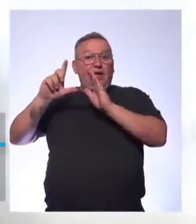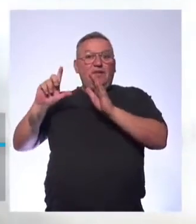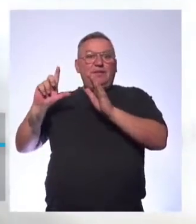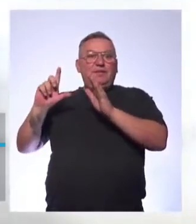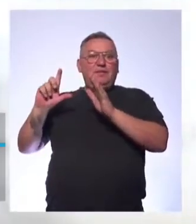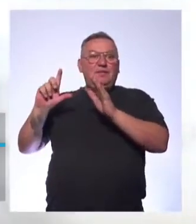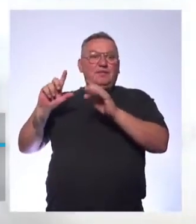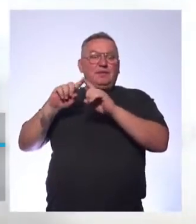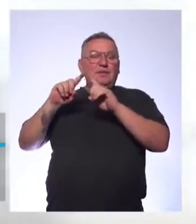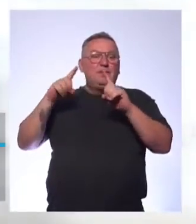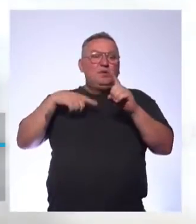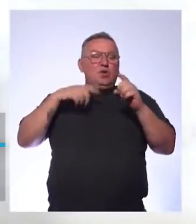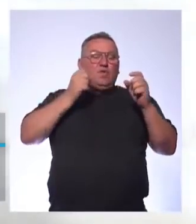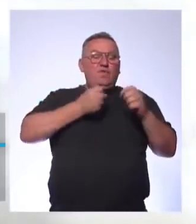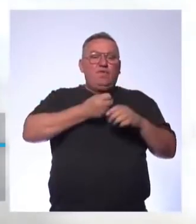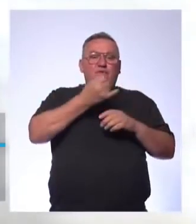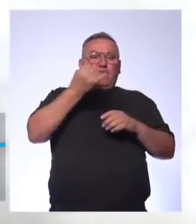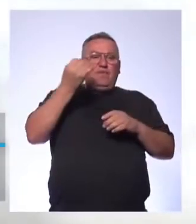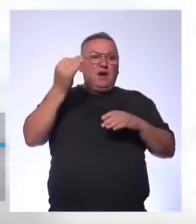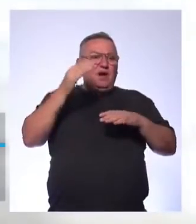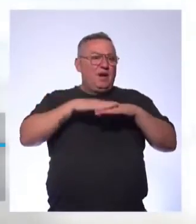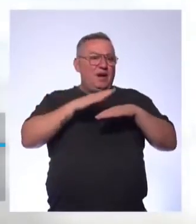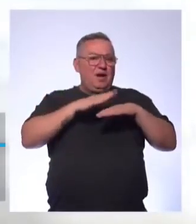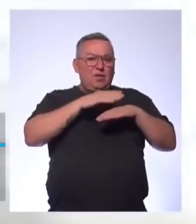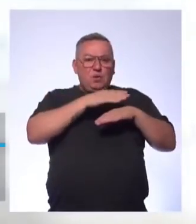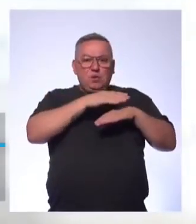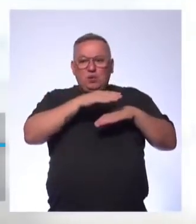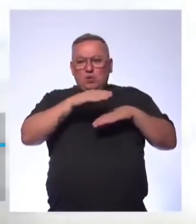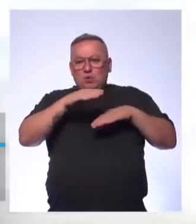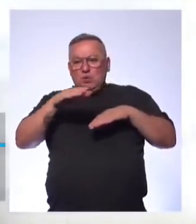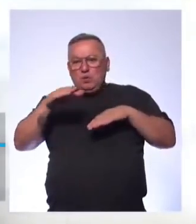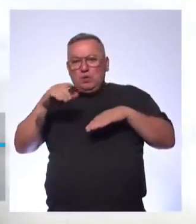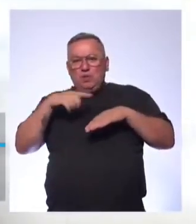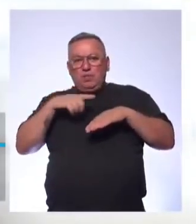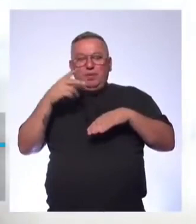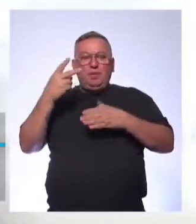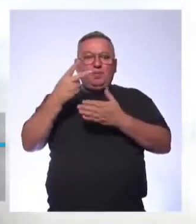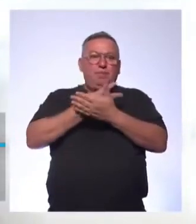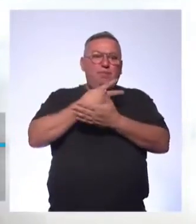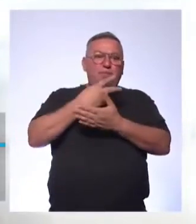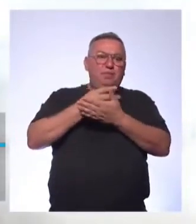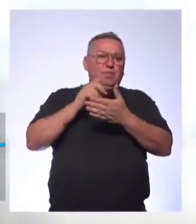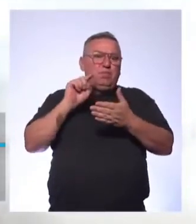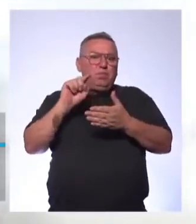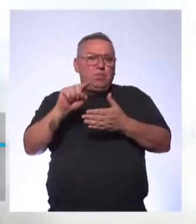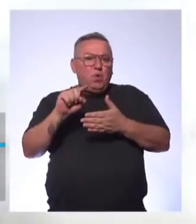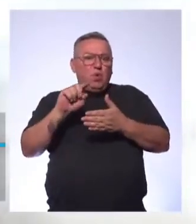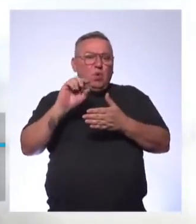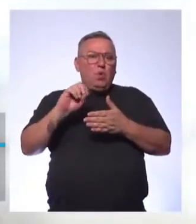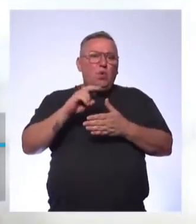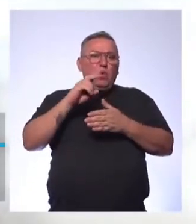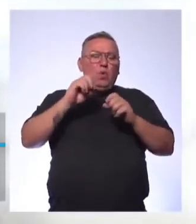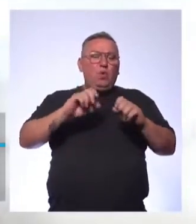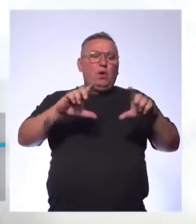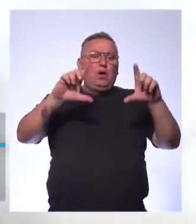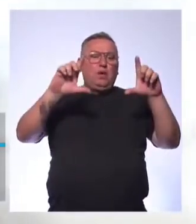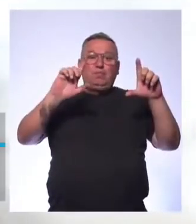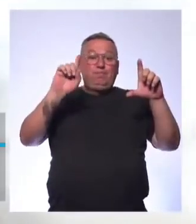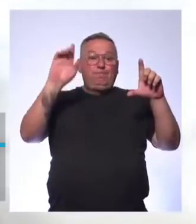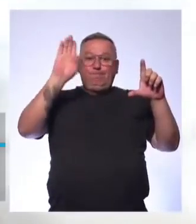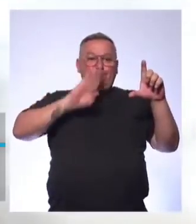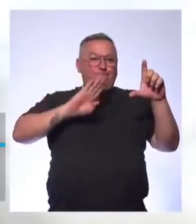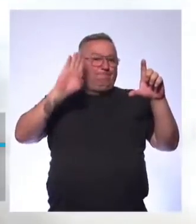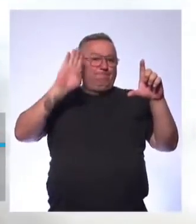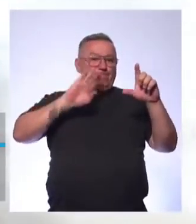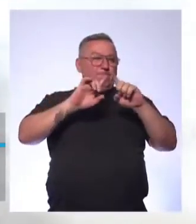aula E ela passa aí por várias mãos E nesse meio do caminho pode ter algum erro de pontuação Ou a imagem não é grátis